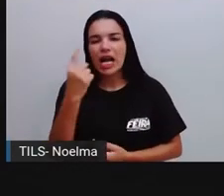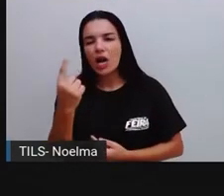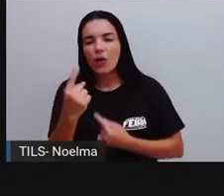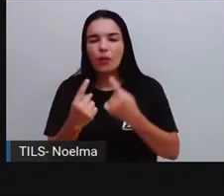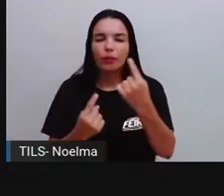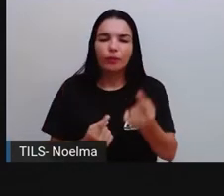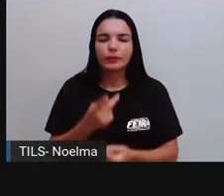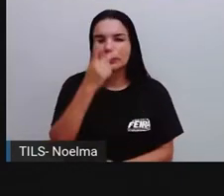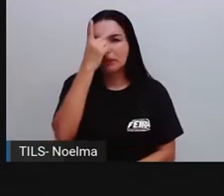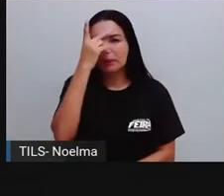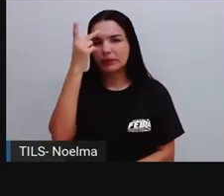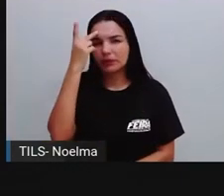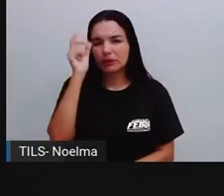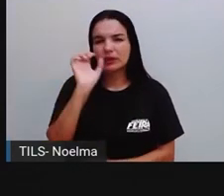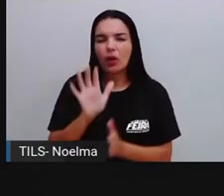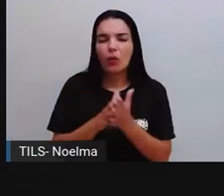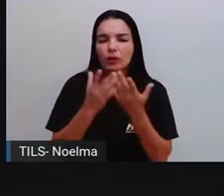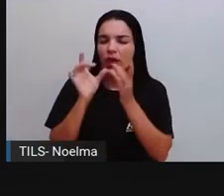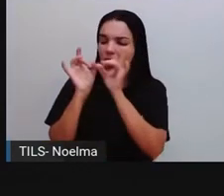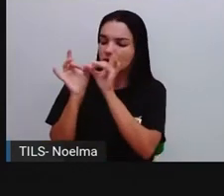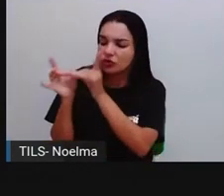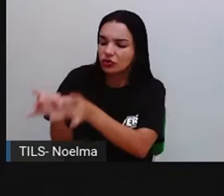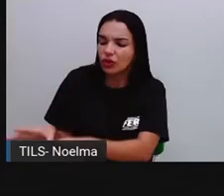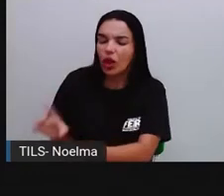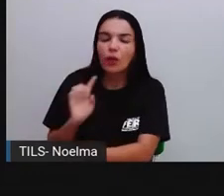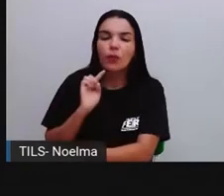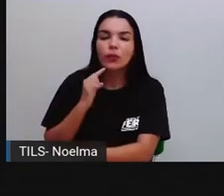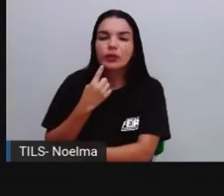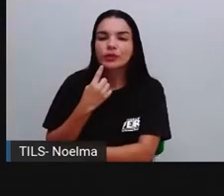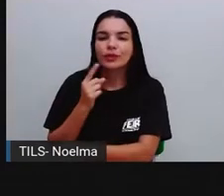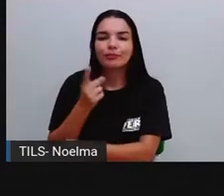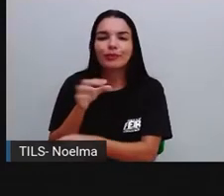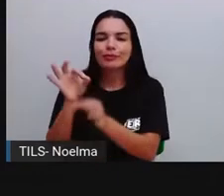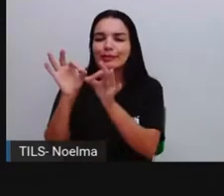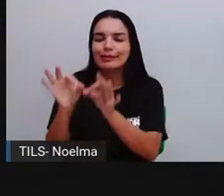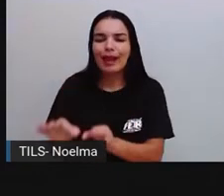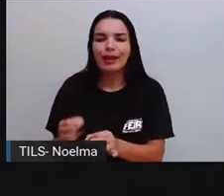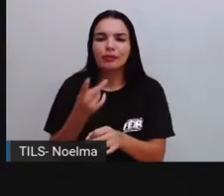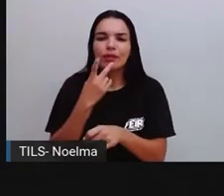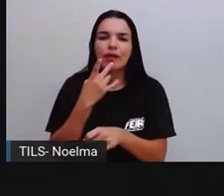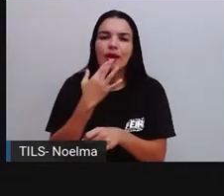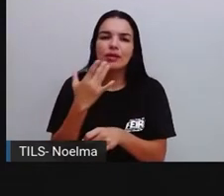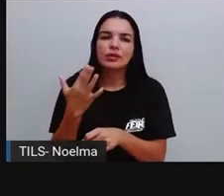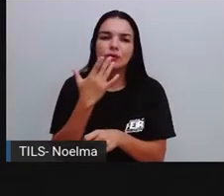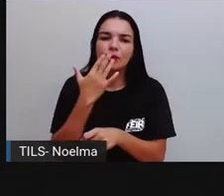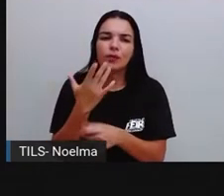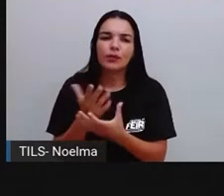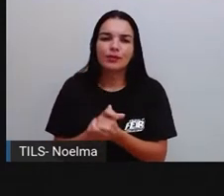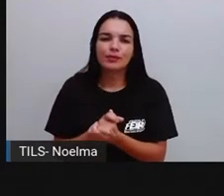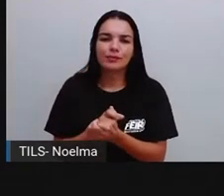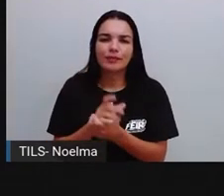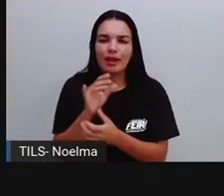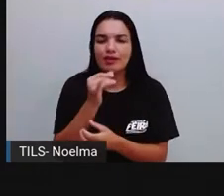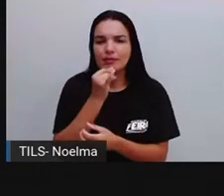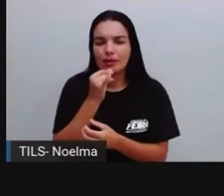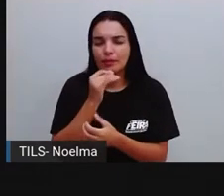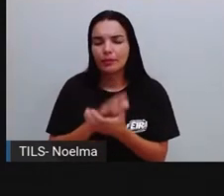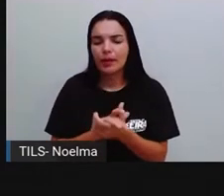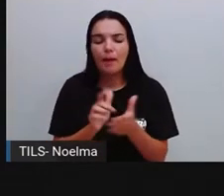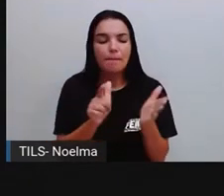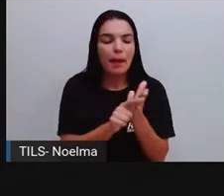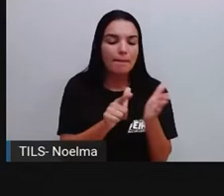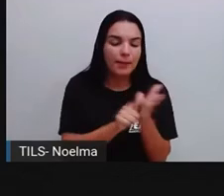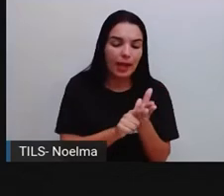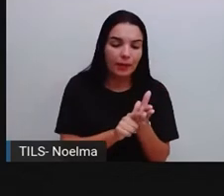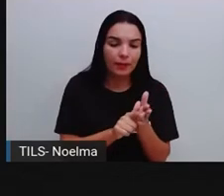Quando iam descartar o lixo, não estavam respeitando ali as lixeiras. Então, colocava papel